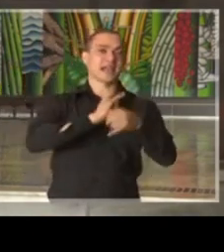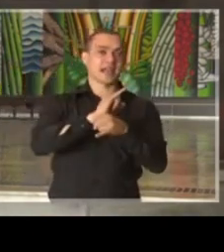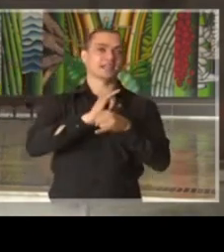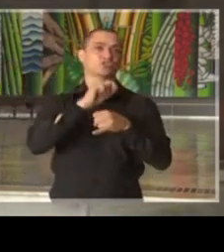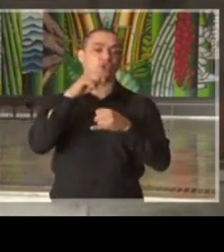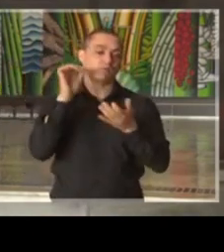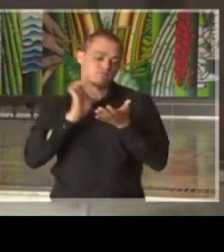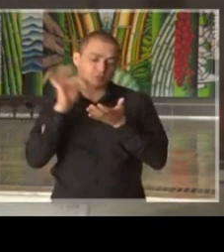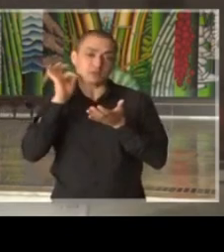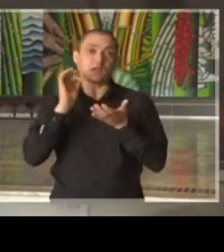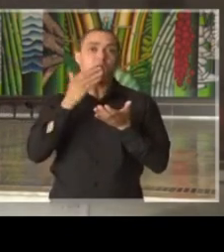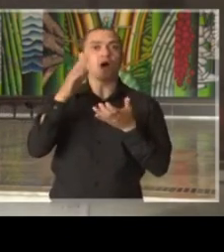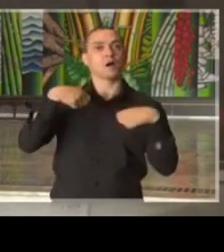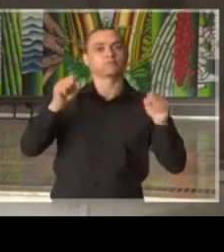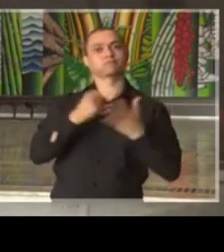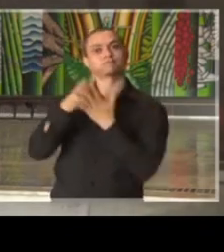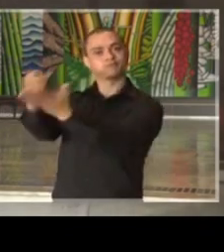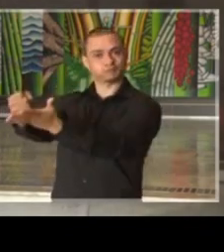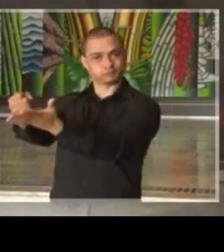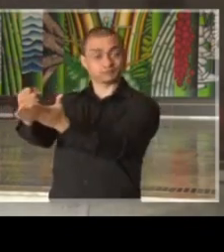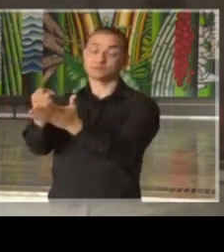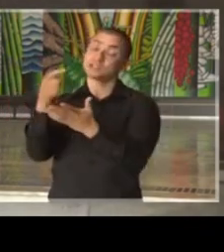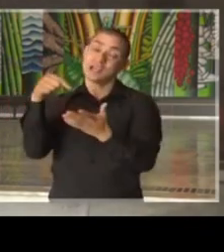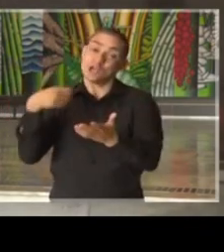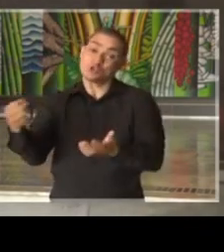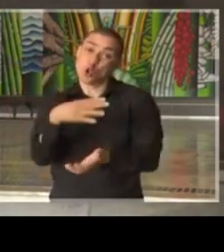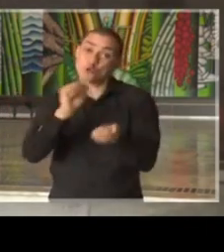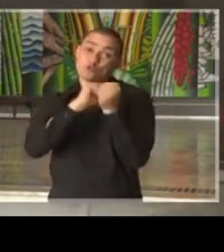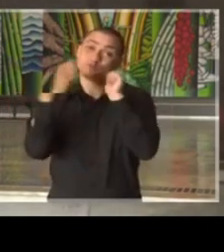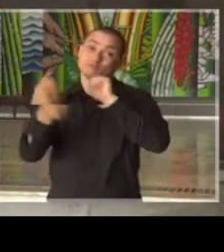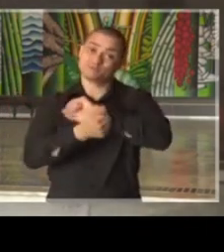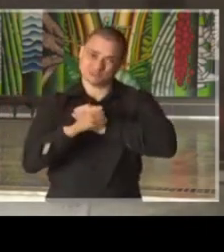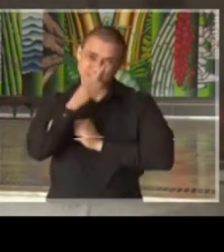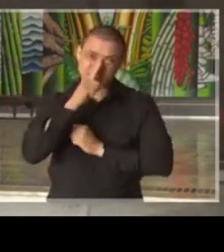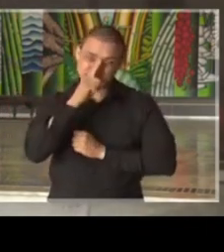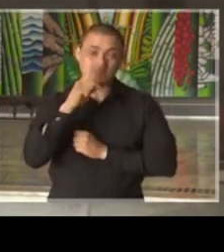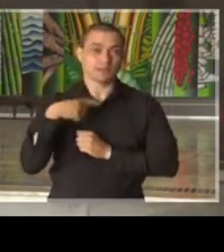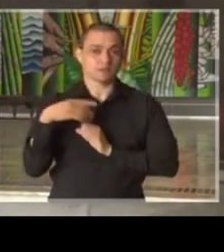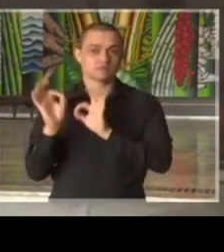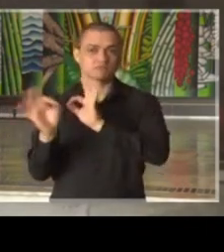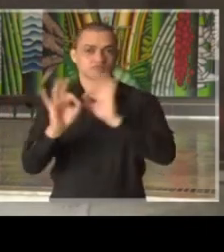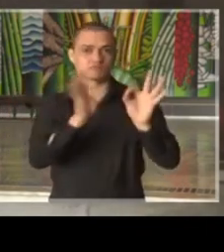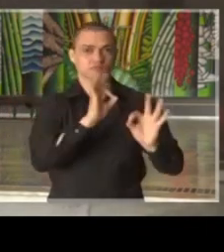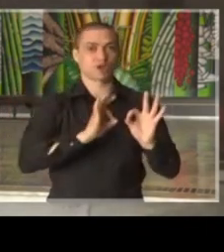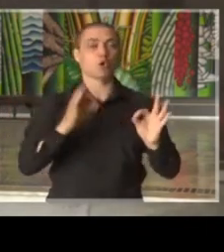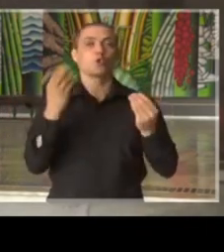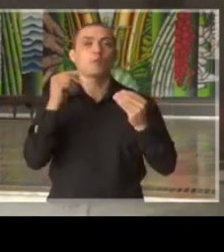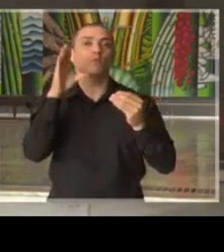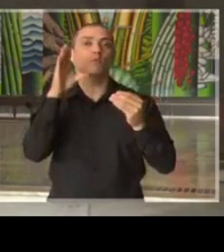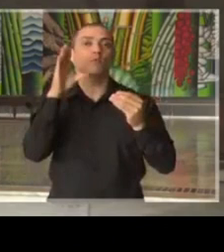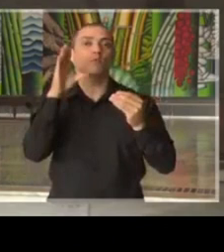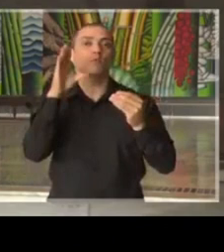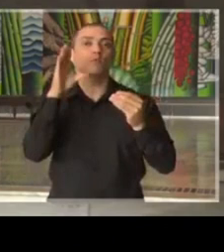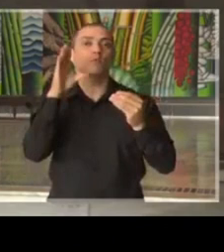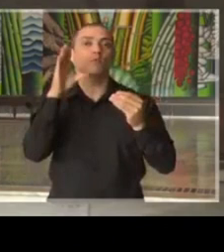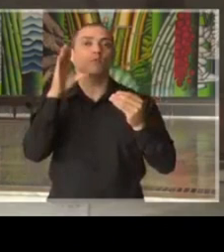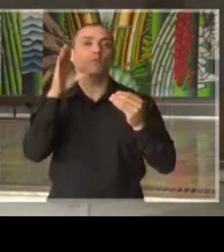delivery. Essa é uma forma de adaptação à crise para ajustar o funcionamento dos seus negócios para que eles